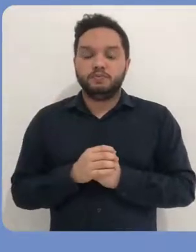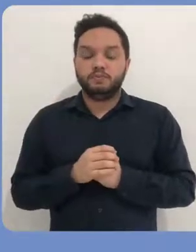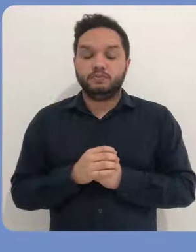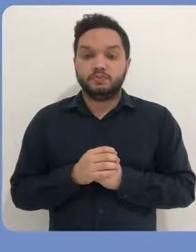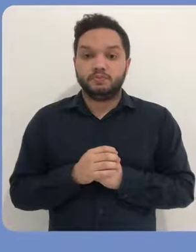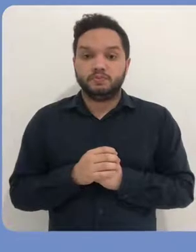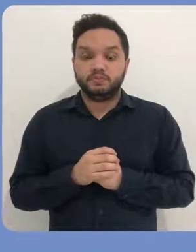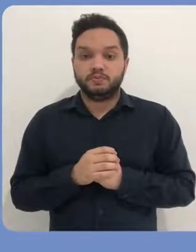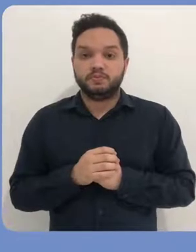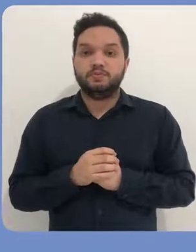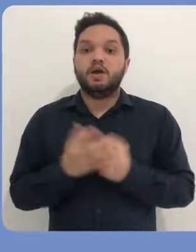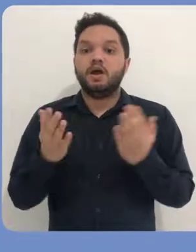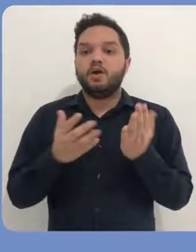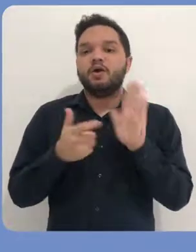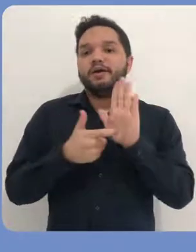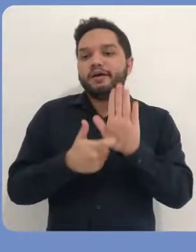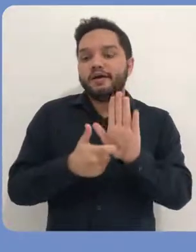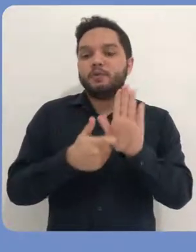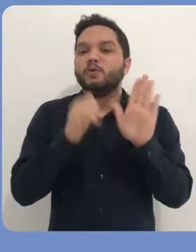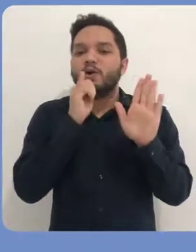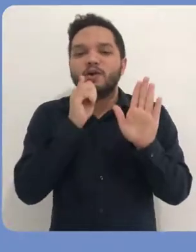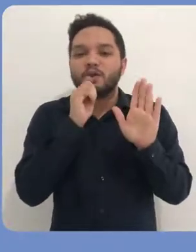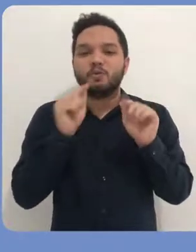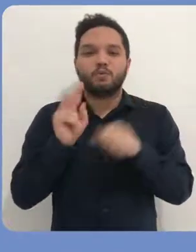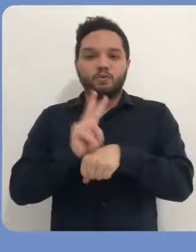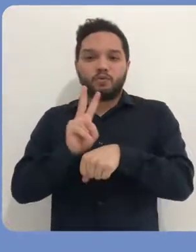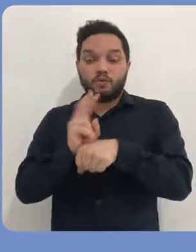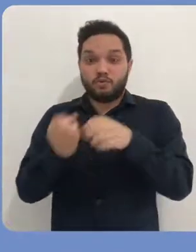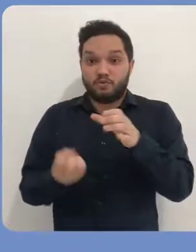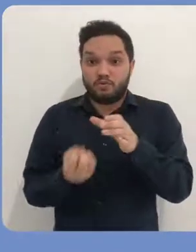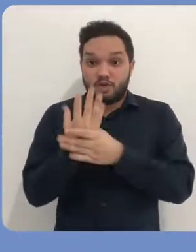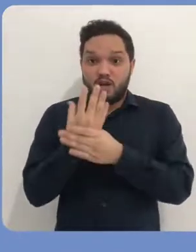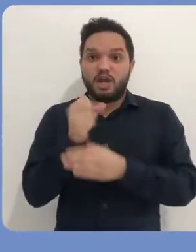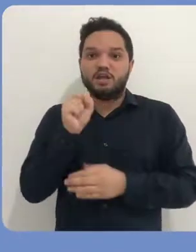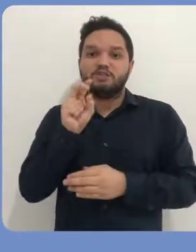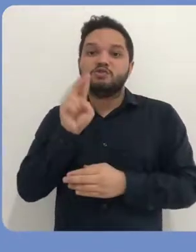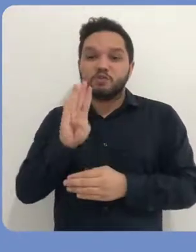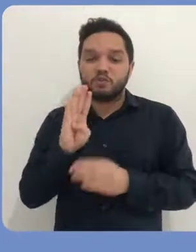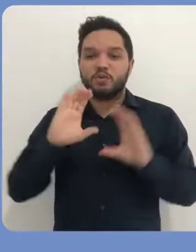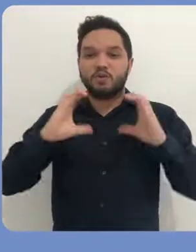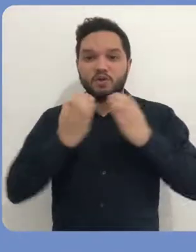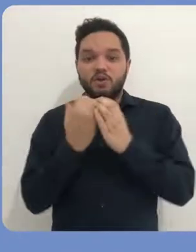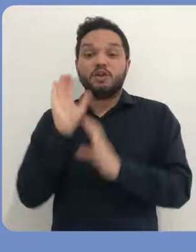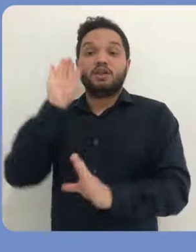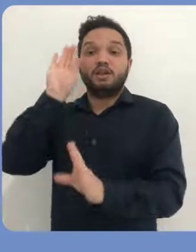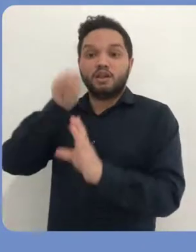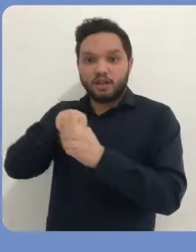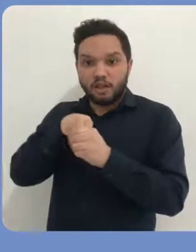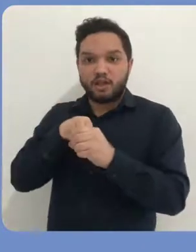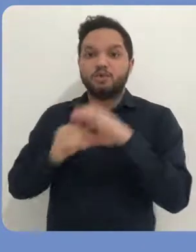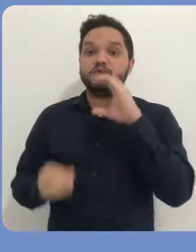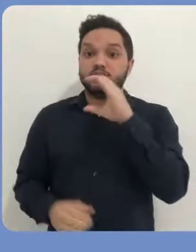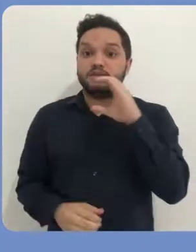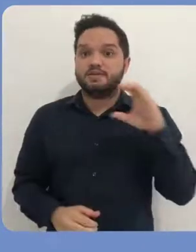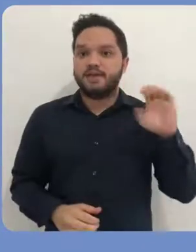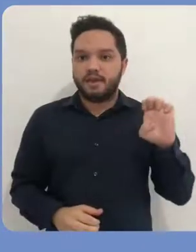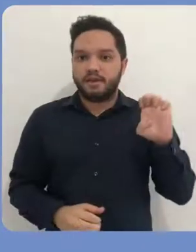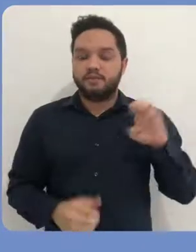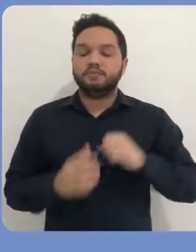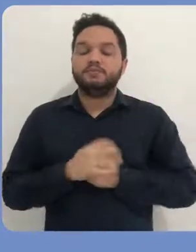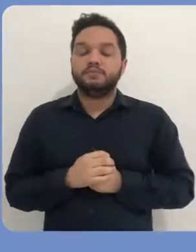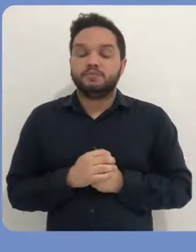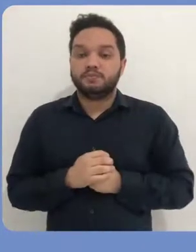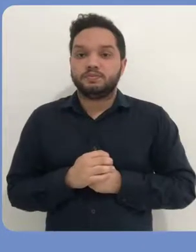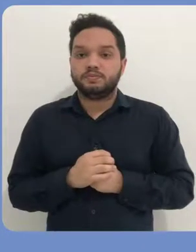Então, neste exemplo, a gente vai criar uma subcomunidade dentro da subcomunidade do CCE.